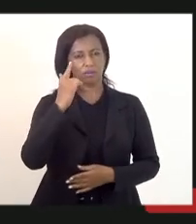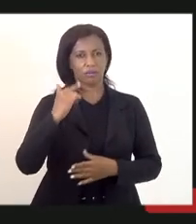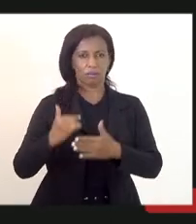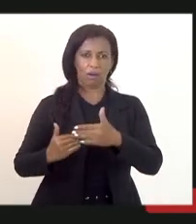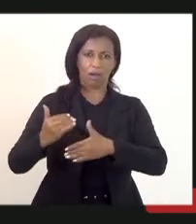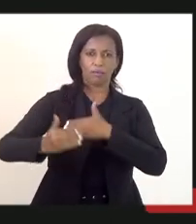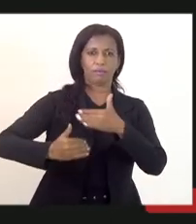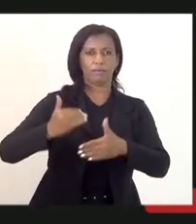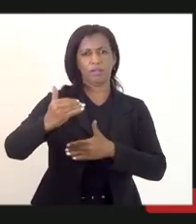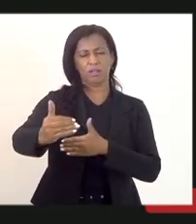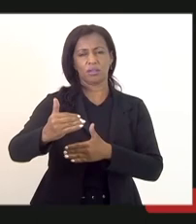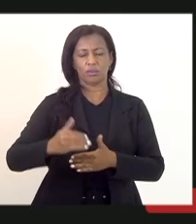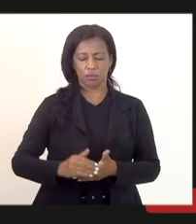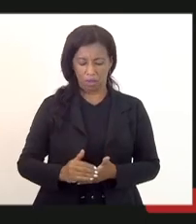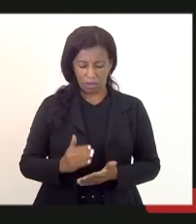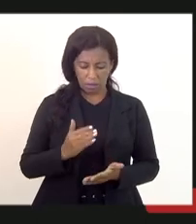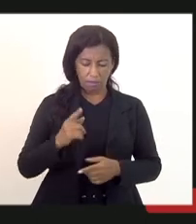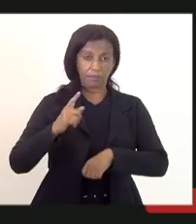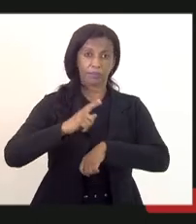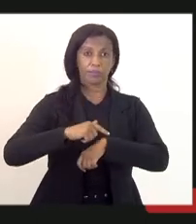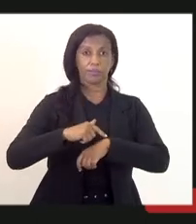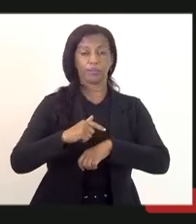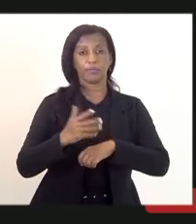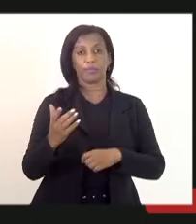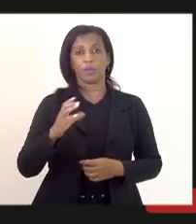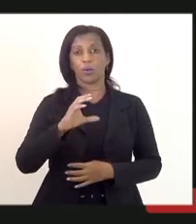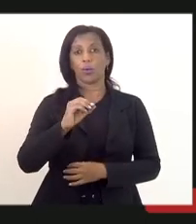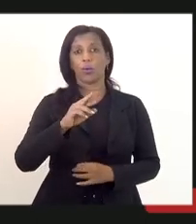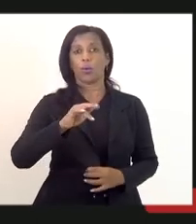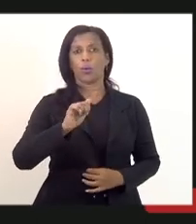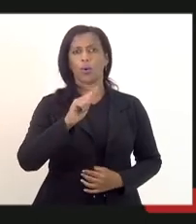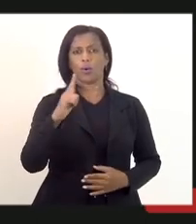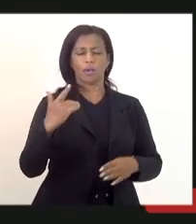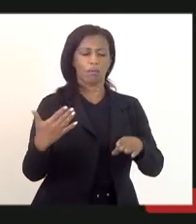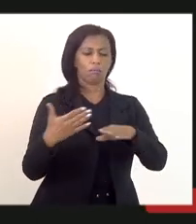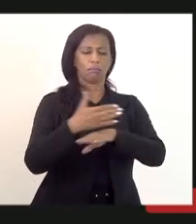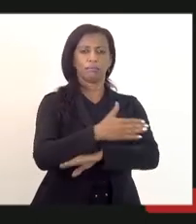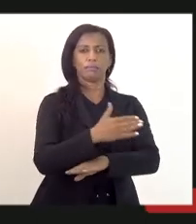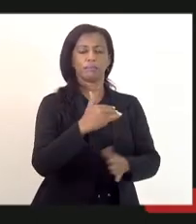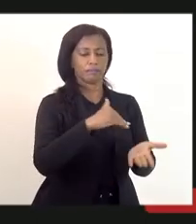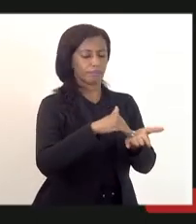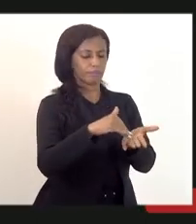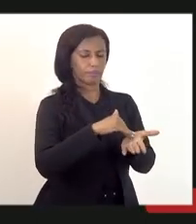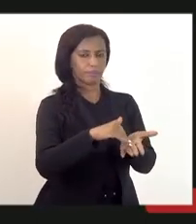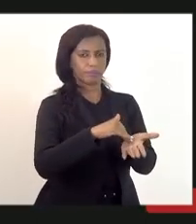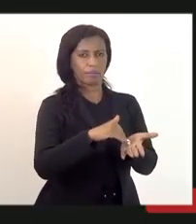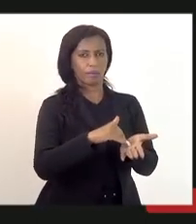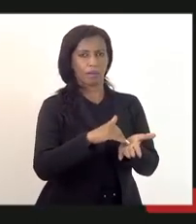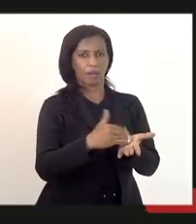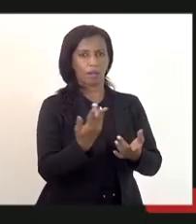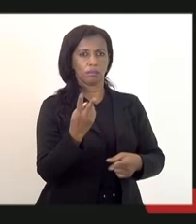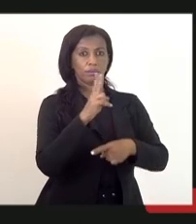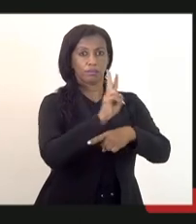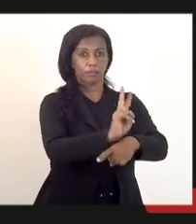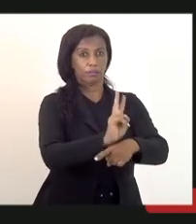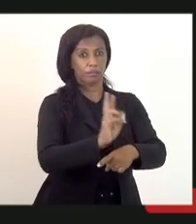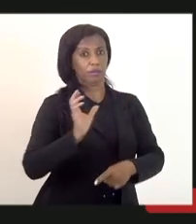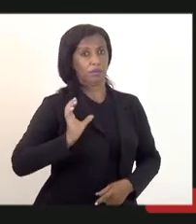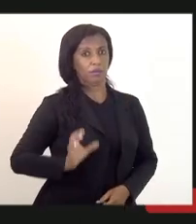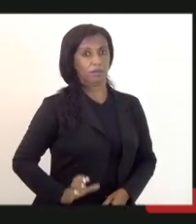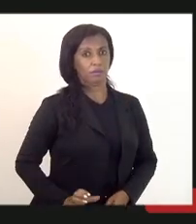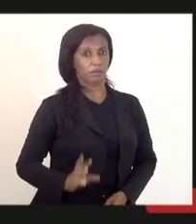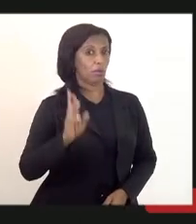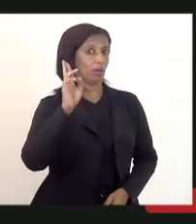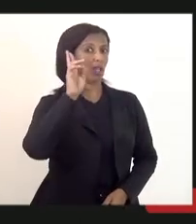enormes a partir do momento que o coronel Leandro assume a Secretaria de Defesa Civil responsável por